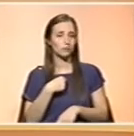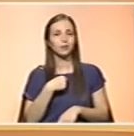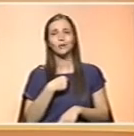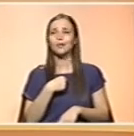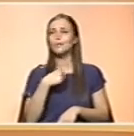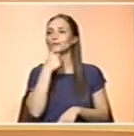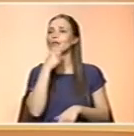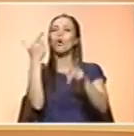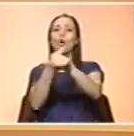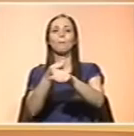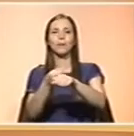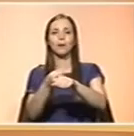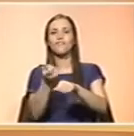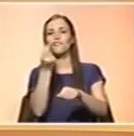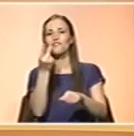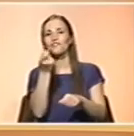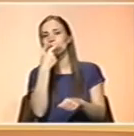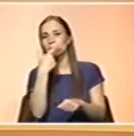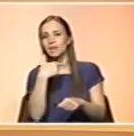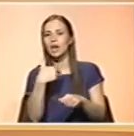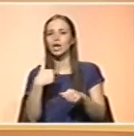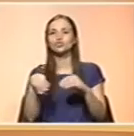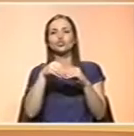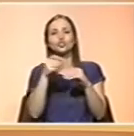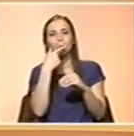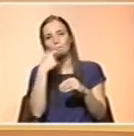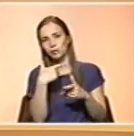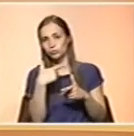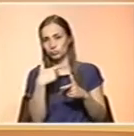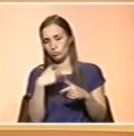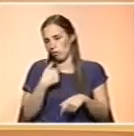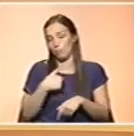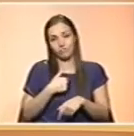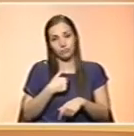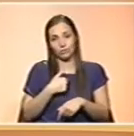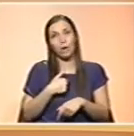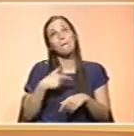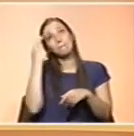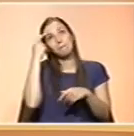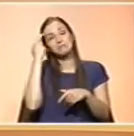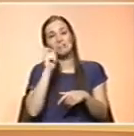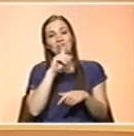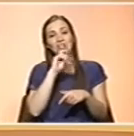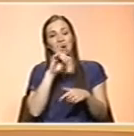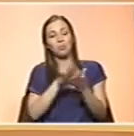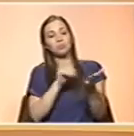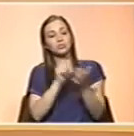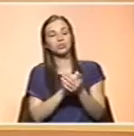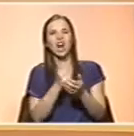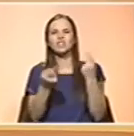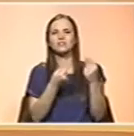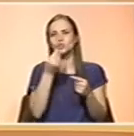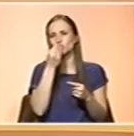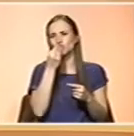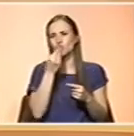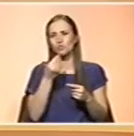vitamínica e ou mineral na expectativa de que isso possa eventualmente corrigir uma falta de apetite que muitas vezes não é uma